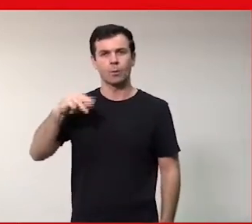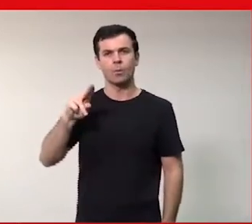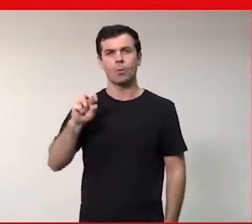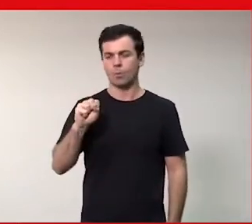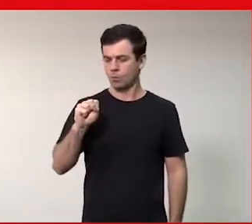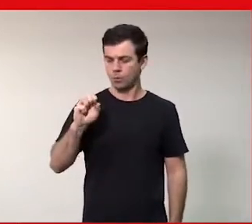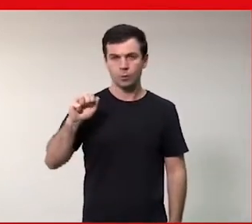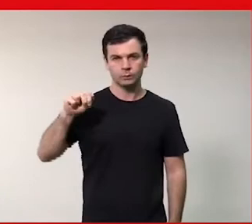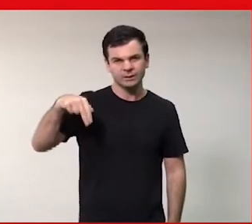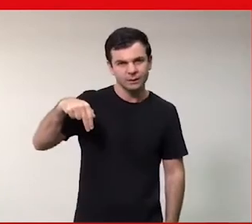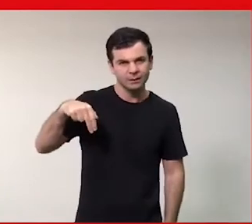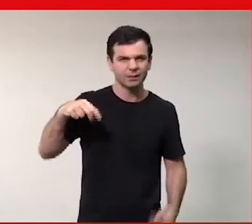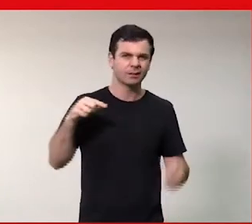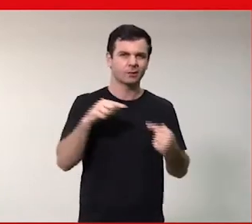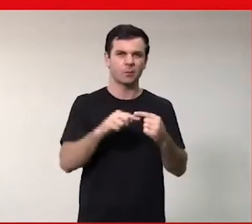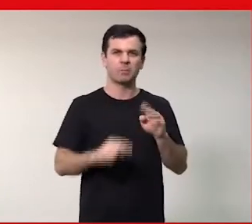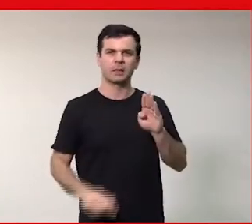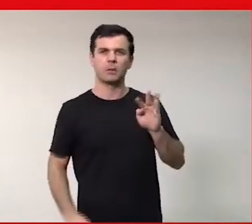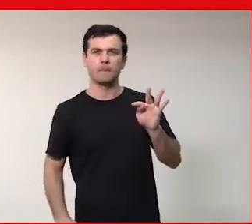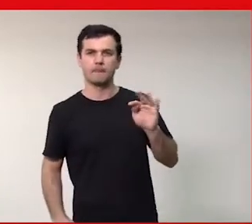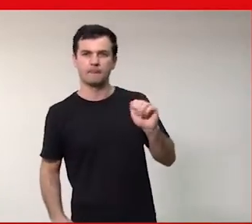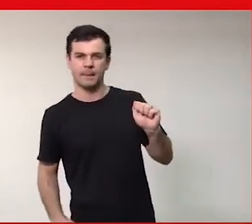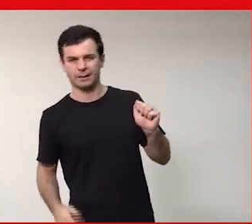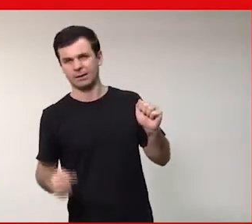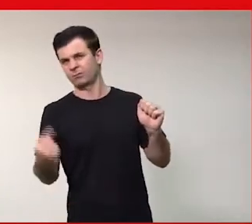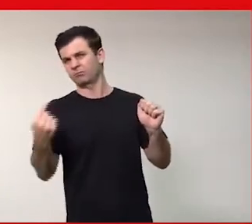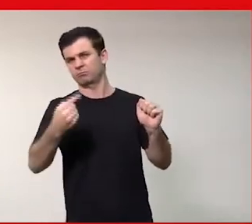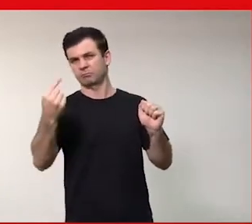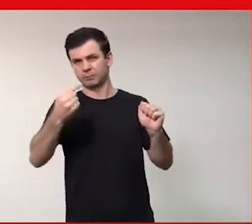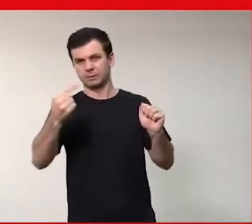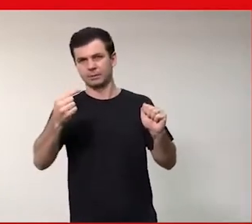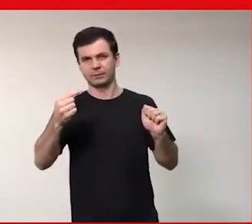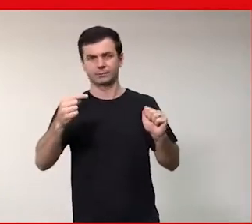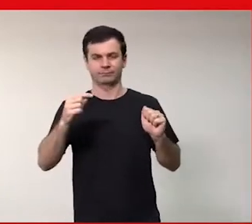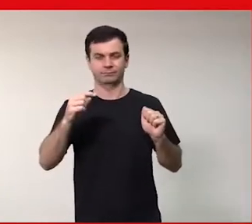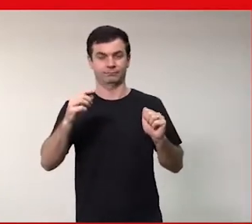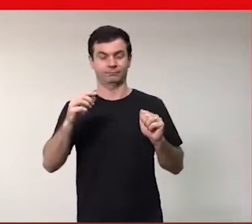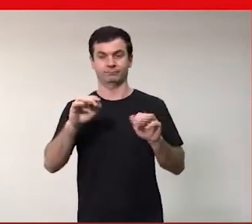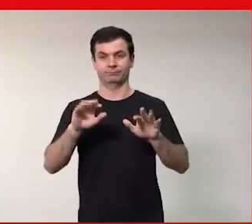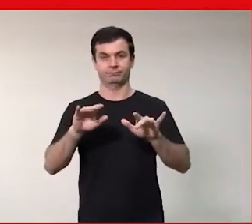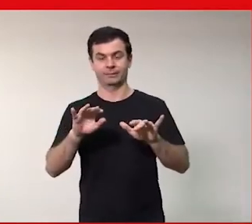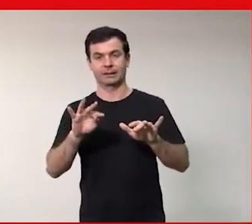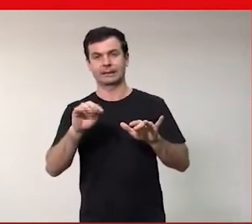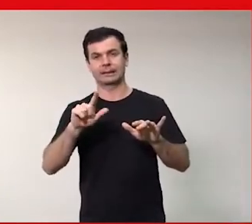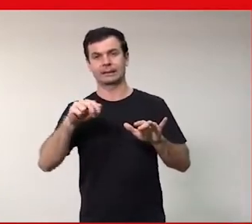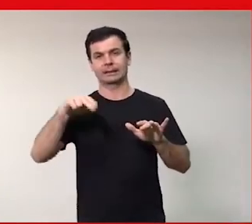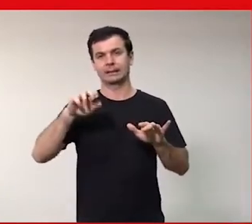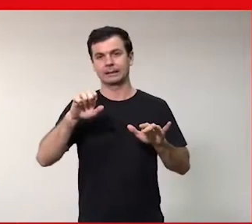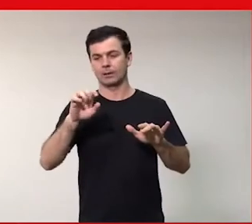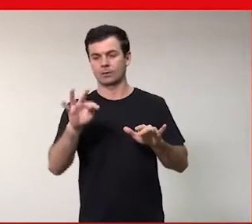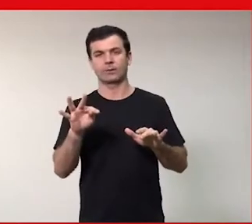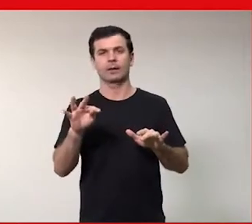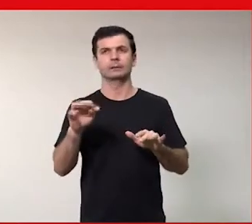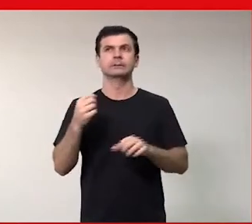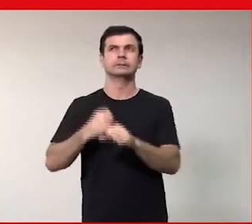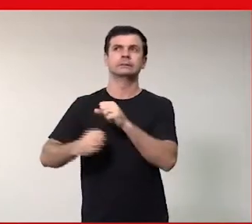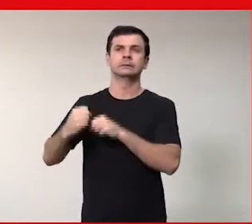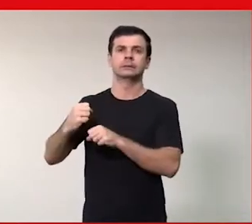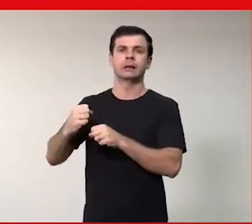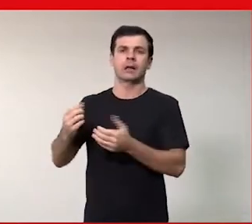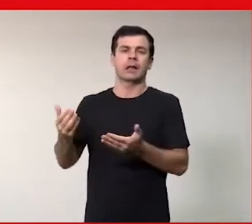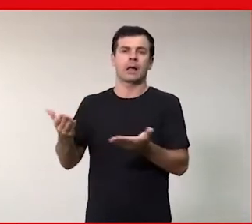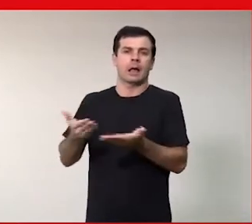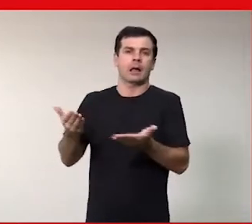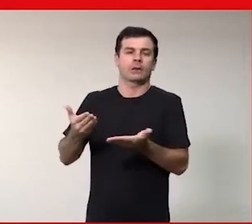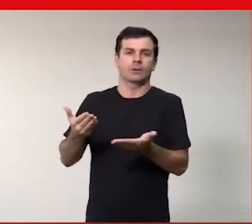beta do primeiro browser que apareceu. A gente usava até o Net antes, que era uma coisa que 95% dessa